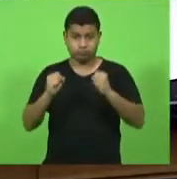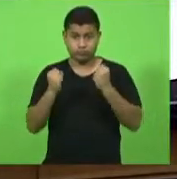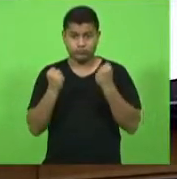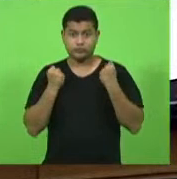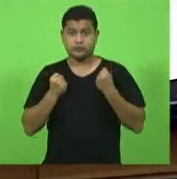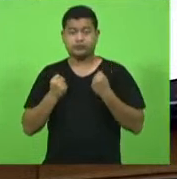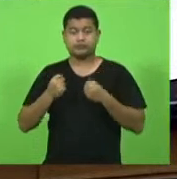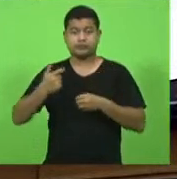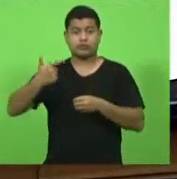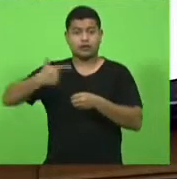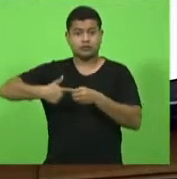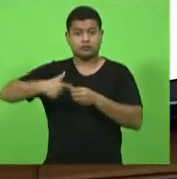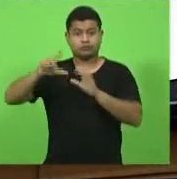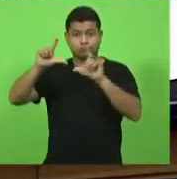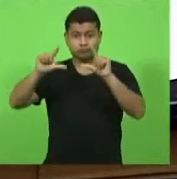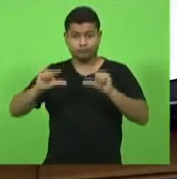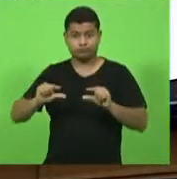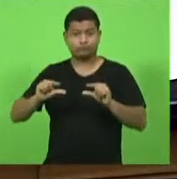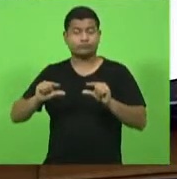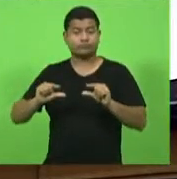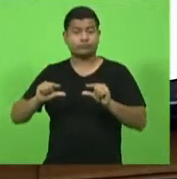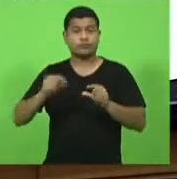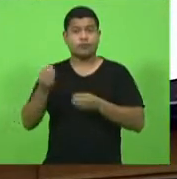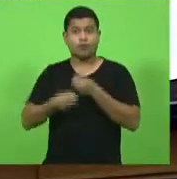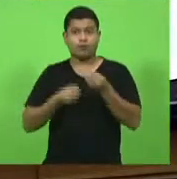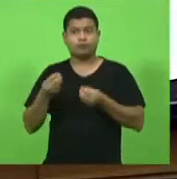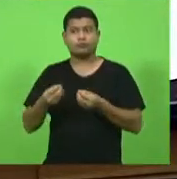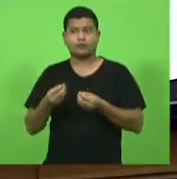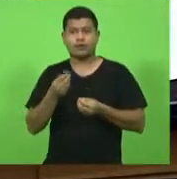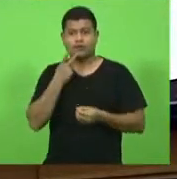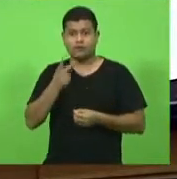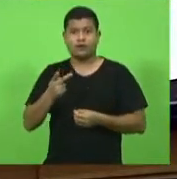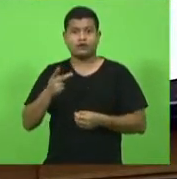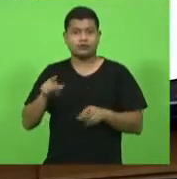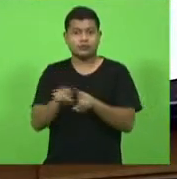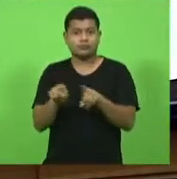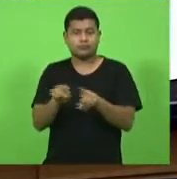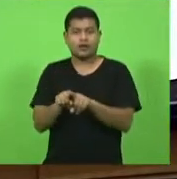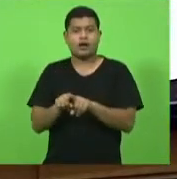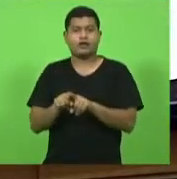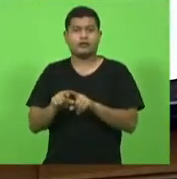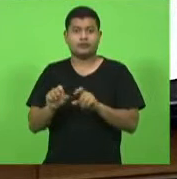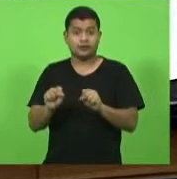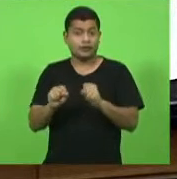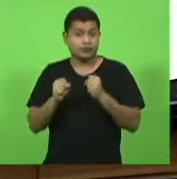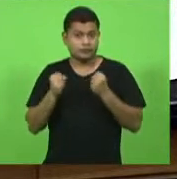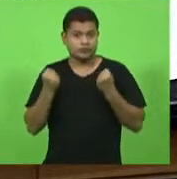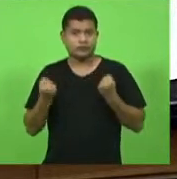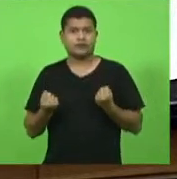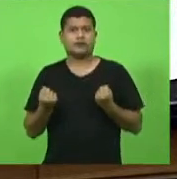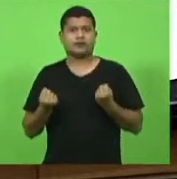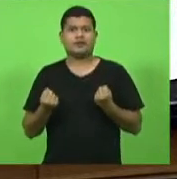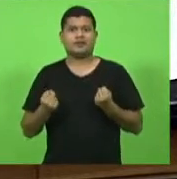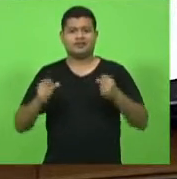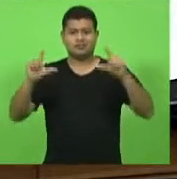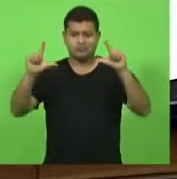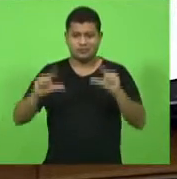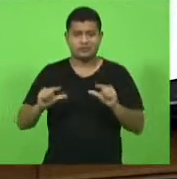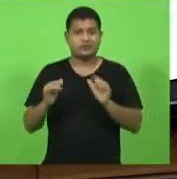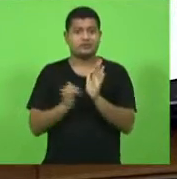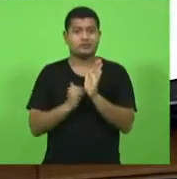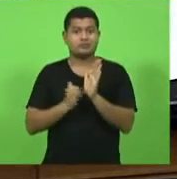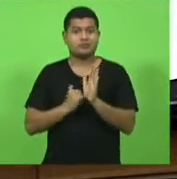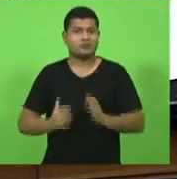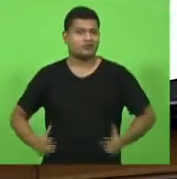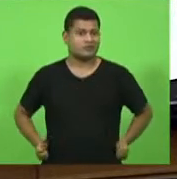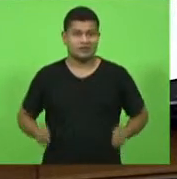defendendo a redução de despesas quem é contrário ao preço que a gasolina tem na